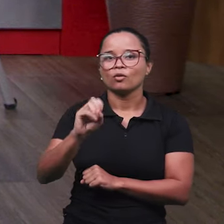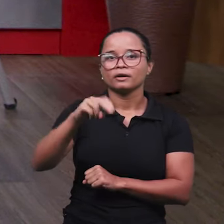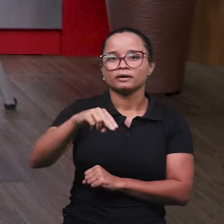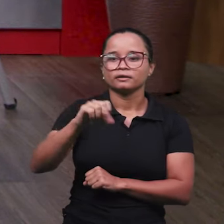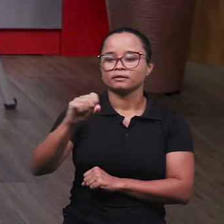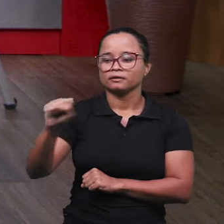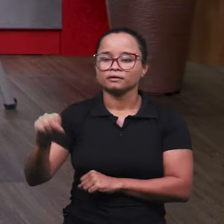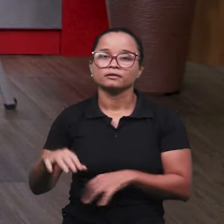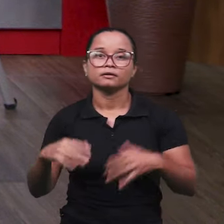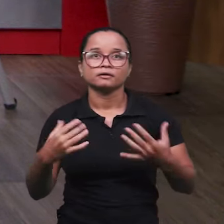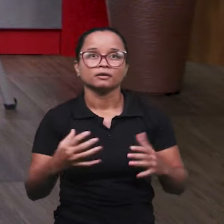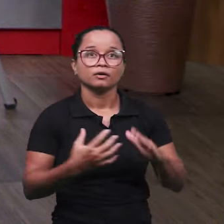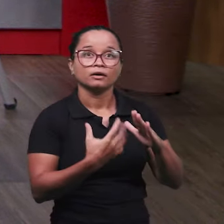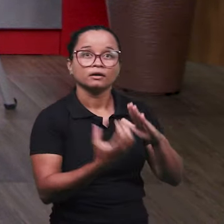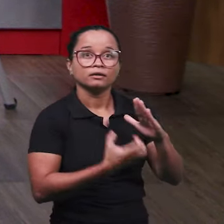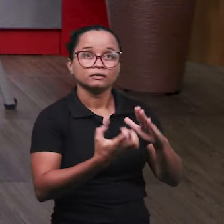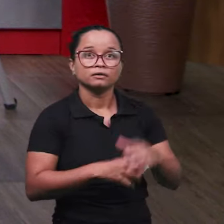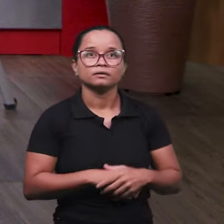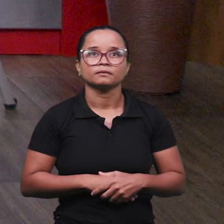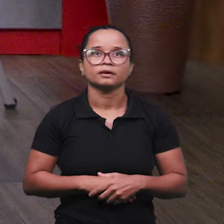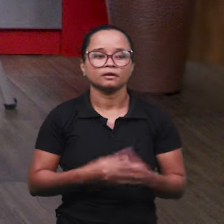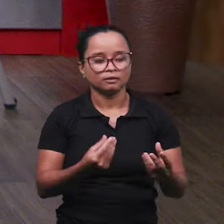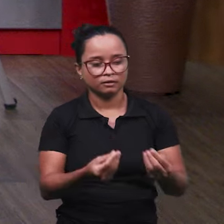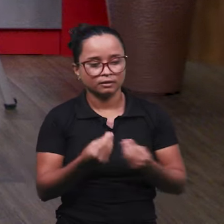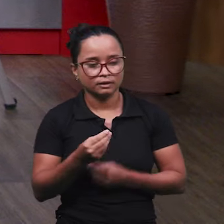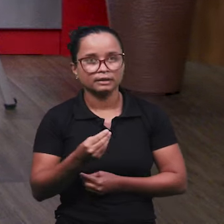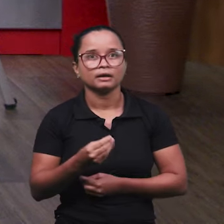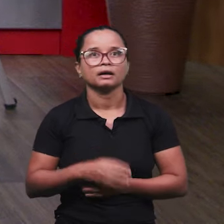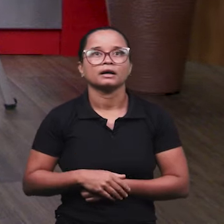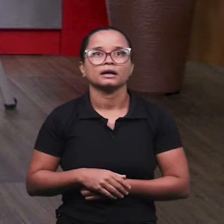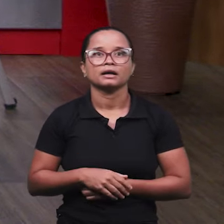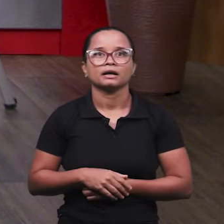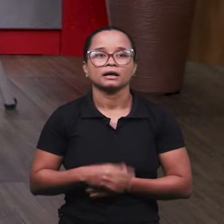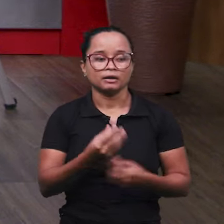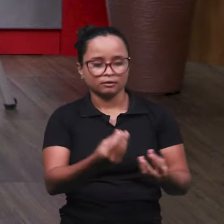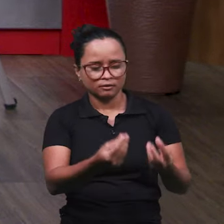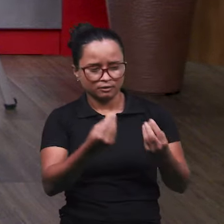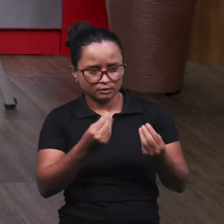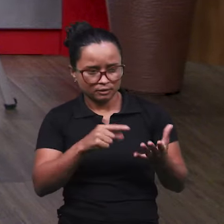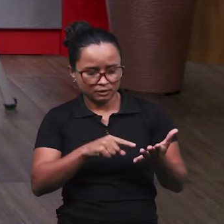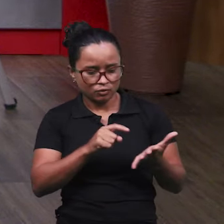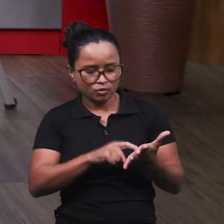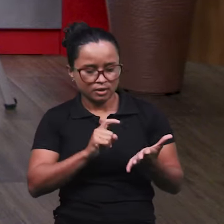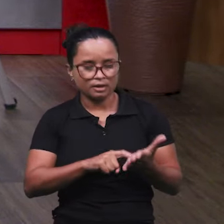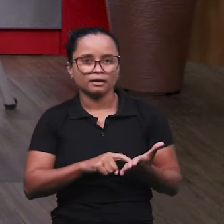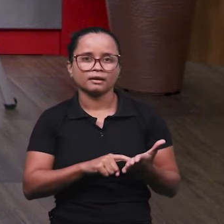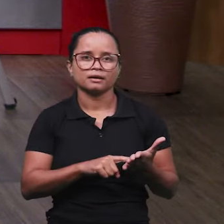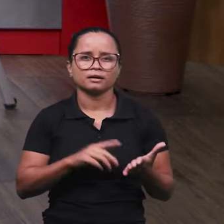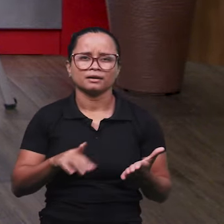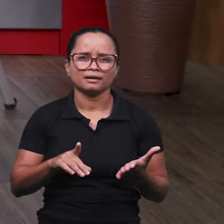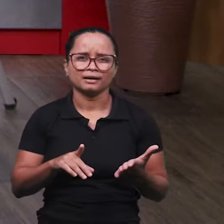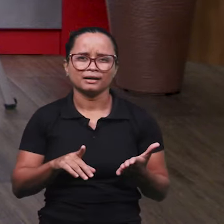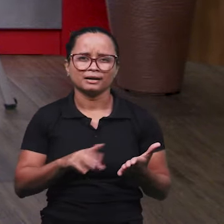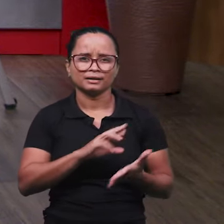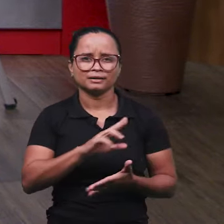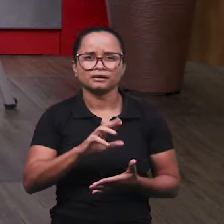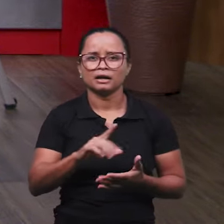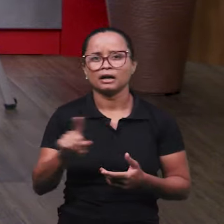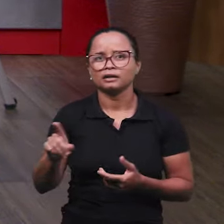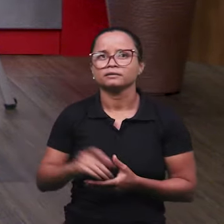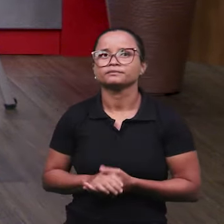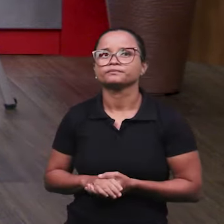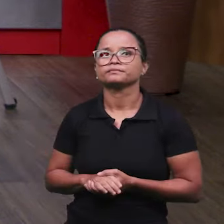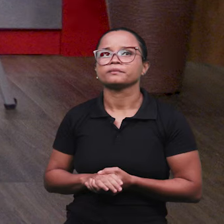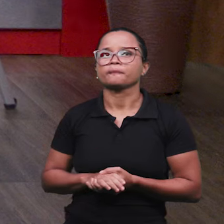por outro lado, quando recebe essa negativa, ela, obrigatoriamente, ela recebe o empregado e passa por uma nova perícia